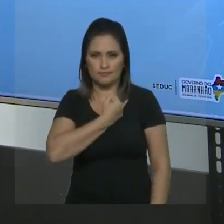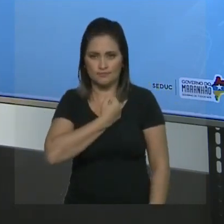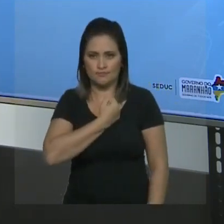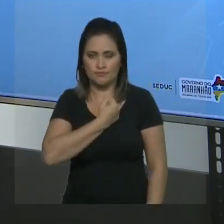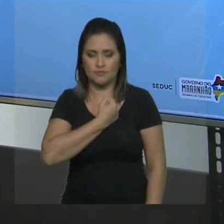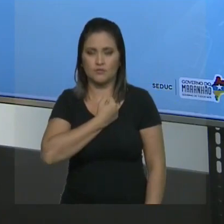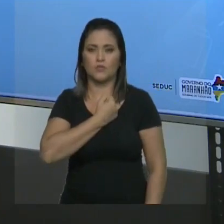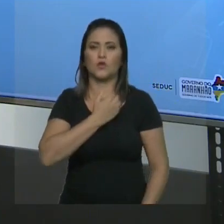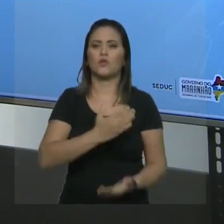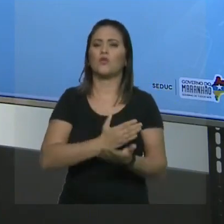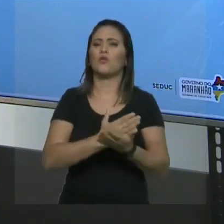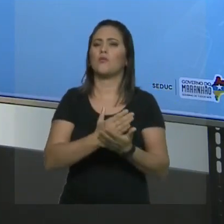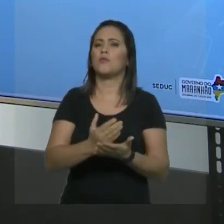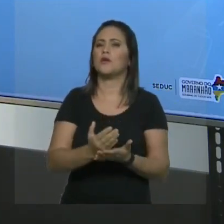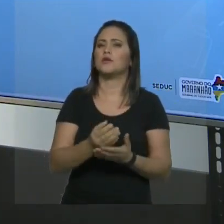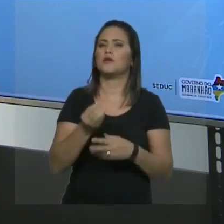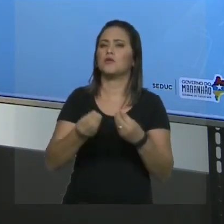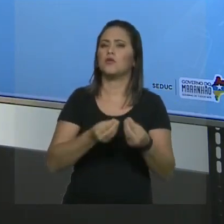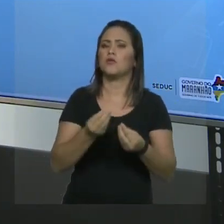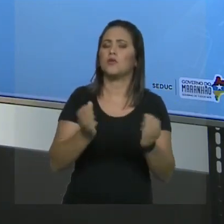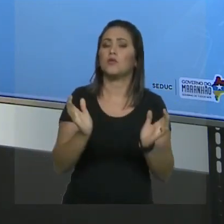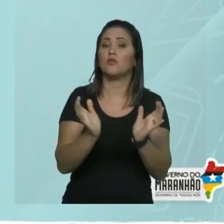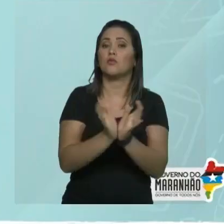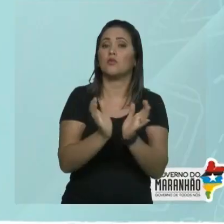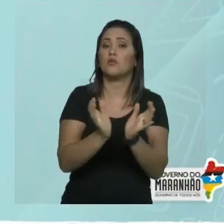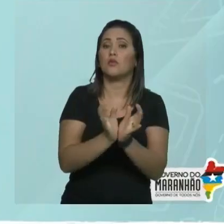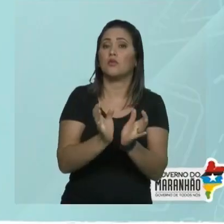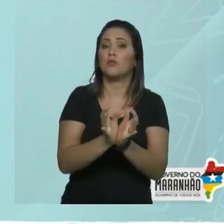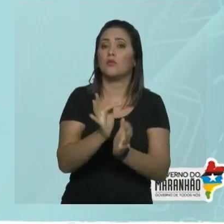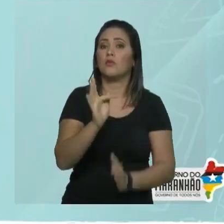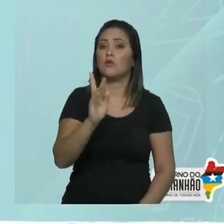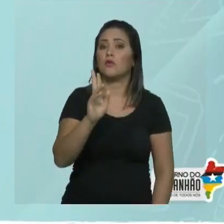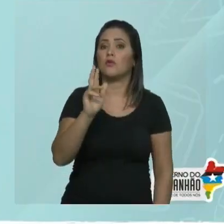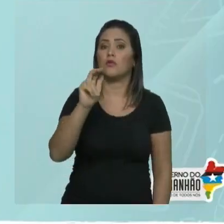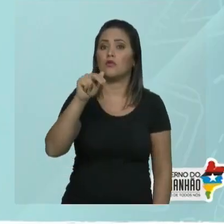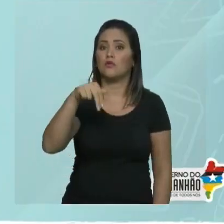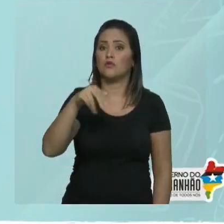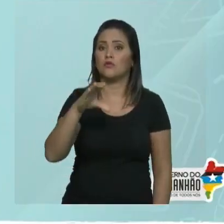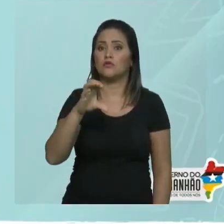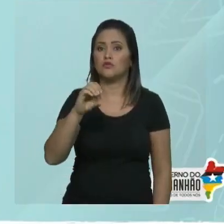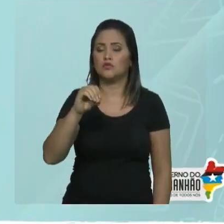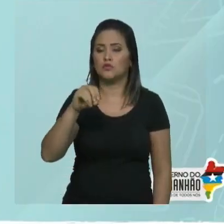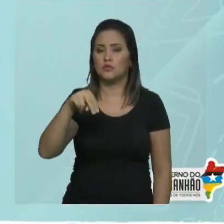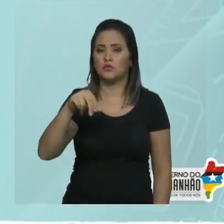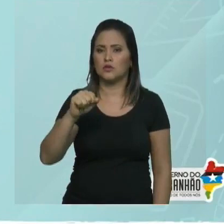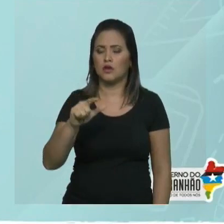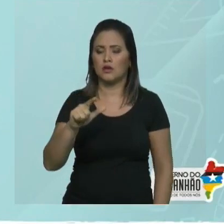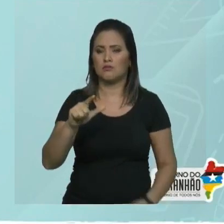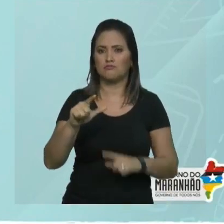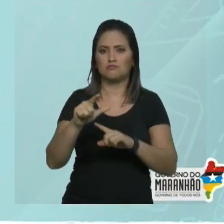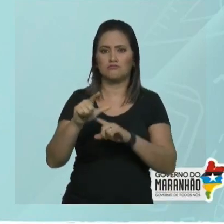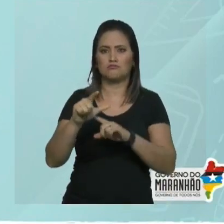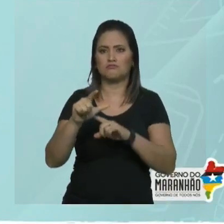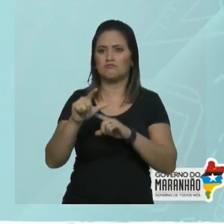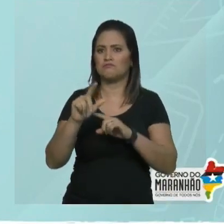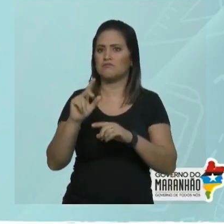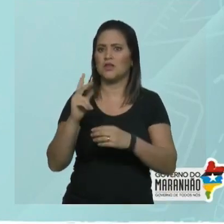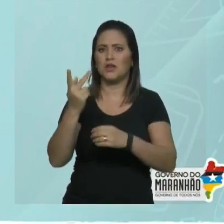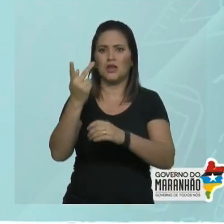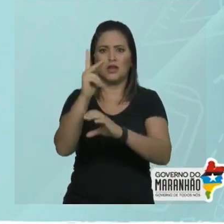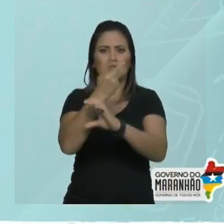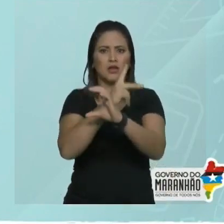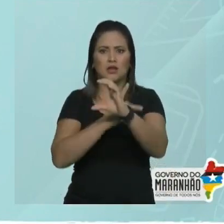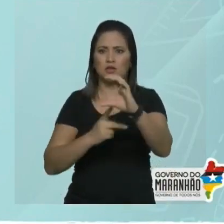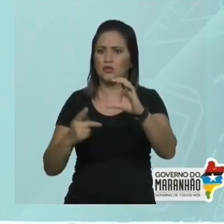primeira prioridade? Grupo funcional. Só que do carboneto não tem grupo funcional. Então, você pula. Segunda prioridade, insaturação. Só que essa